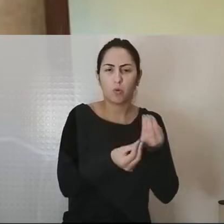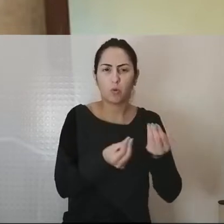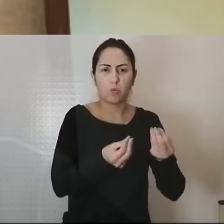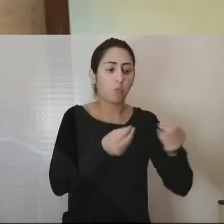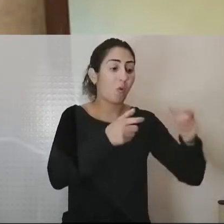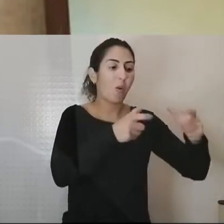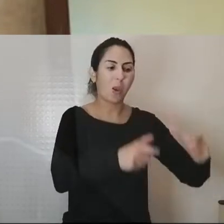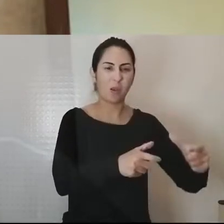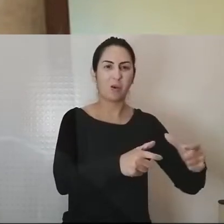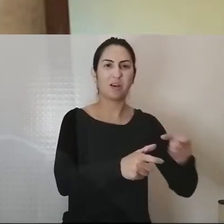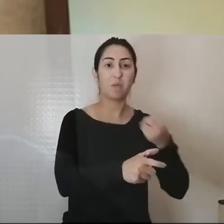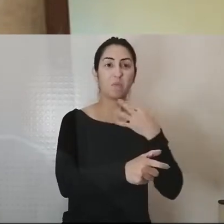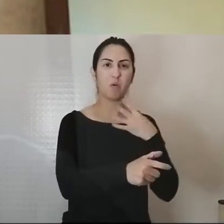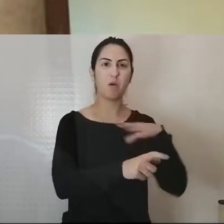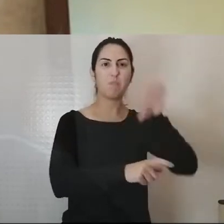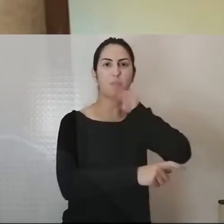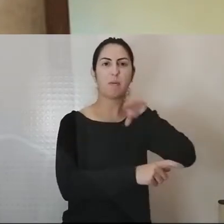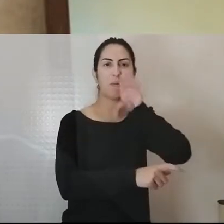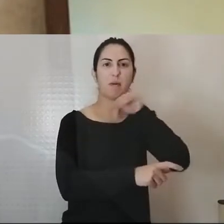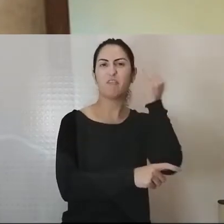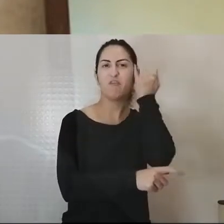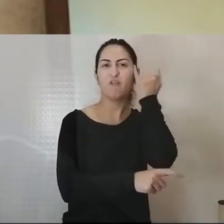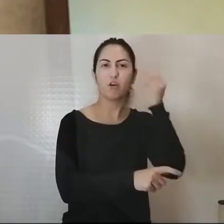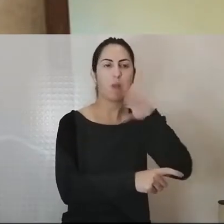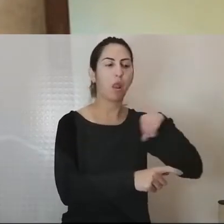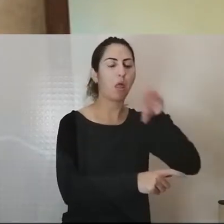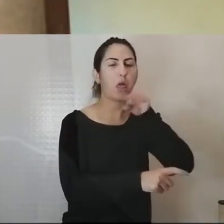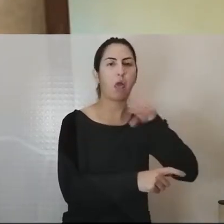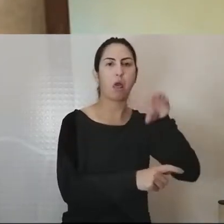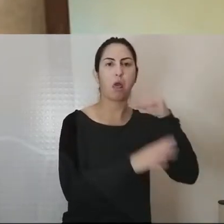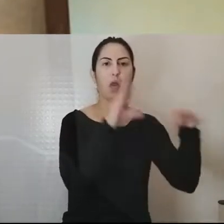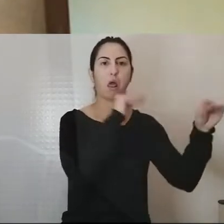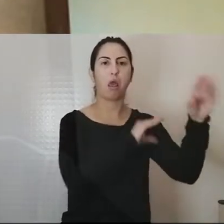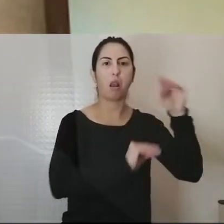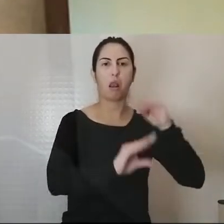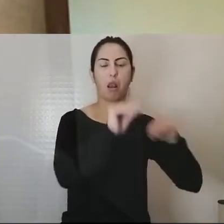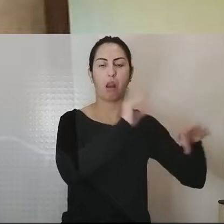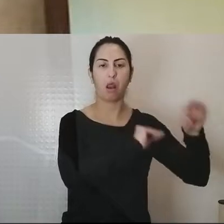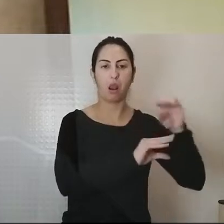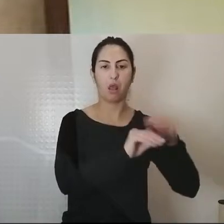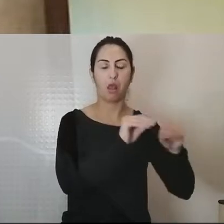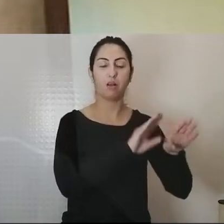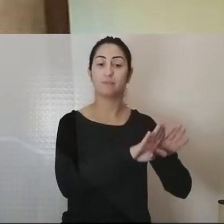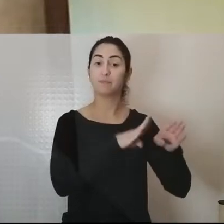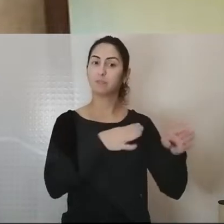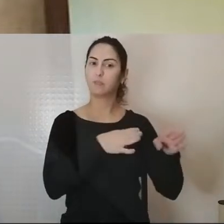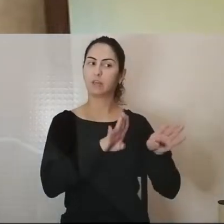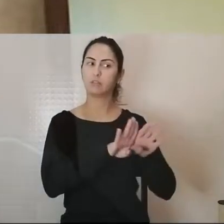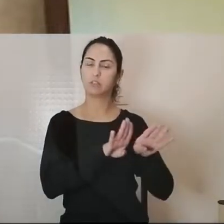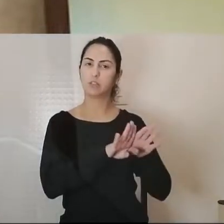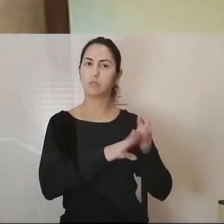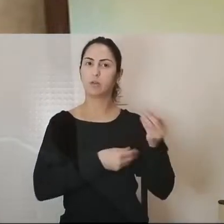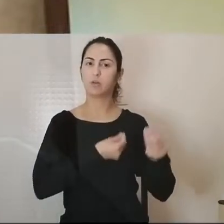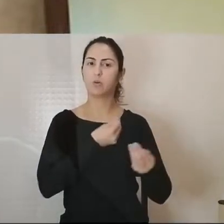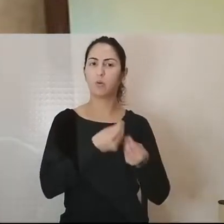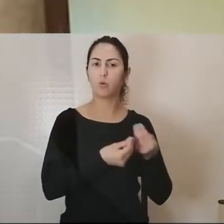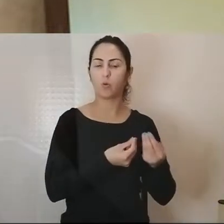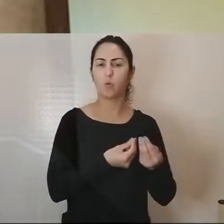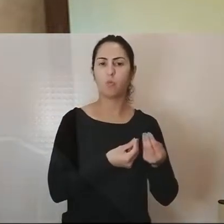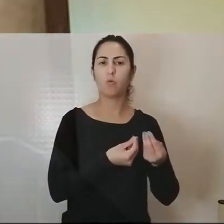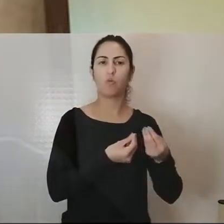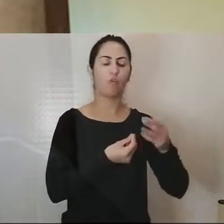inúmeros boatos. Outros autores também se referem a este aspecto, como Feijó,